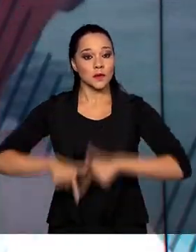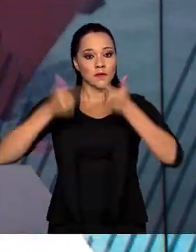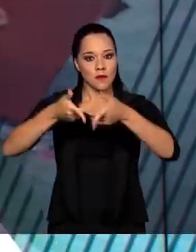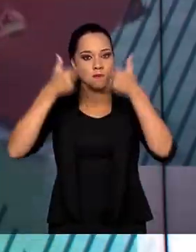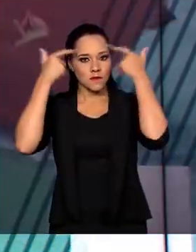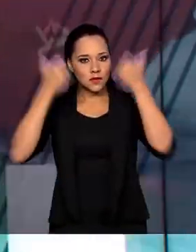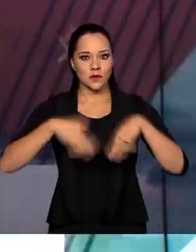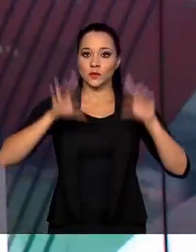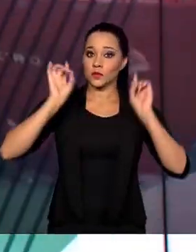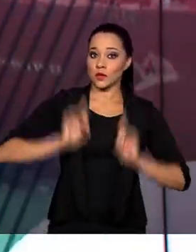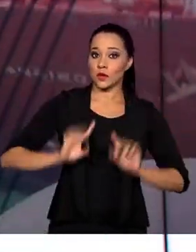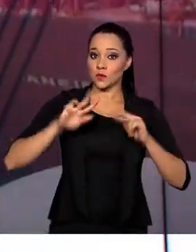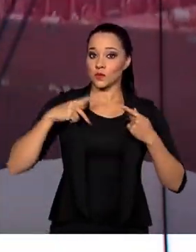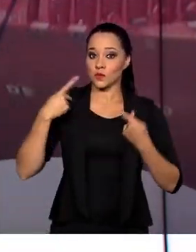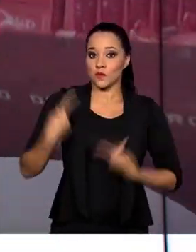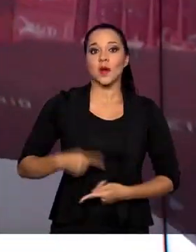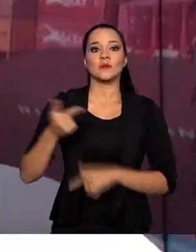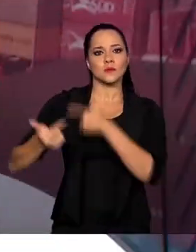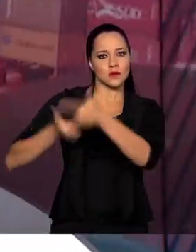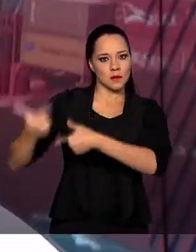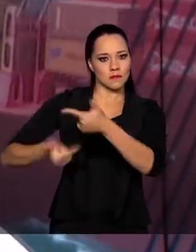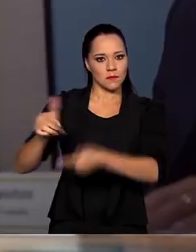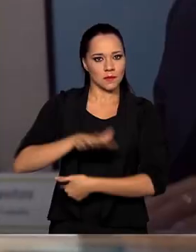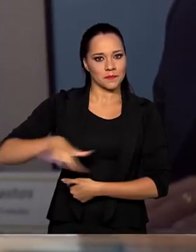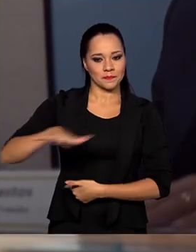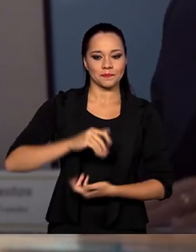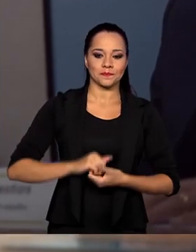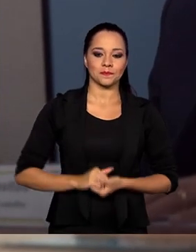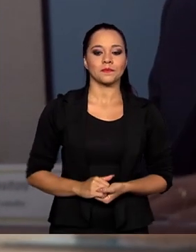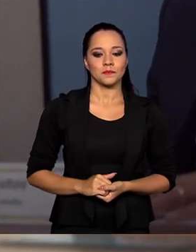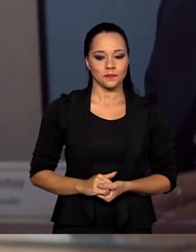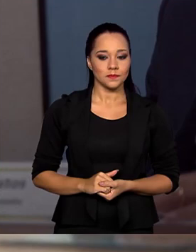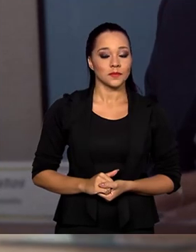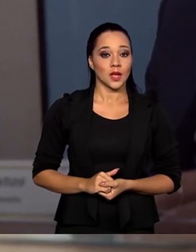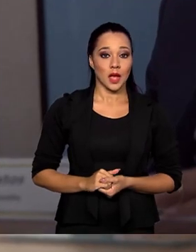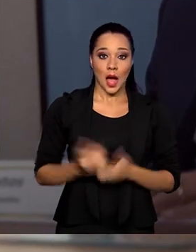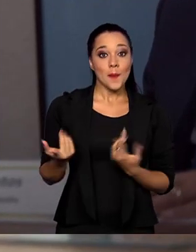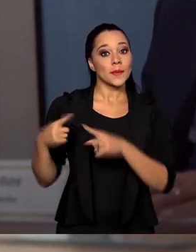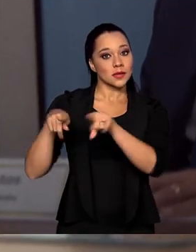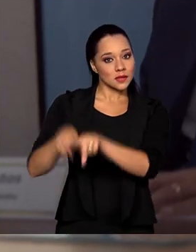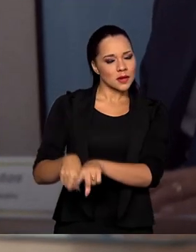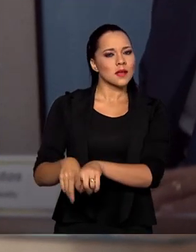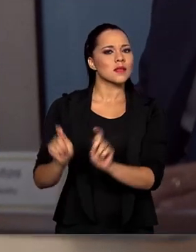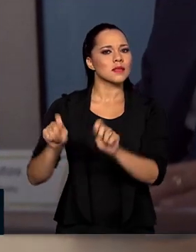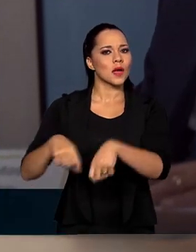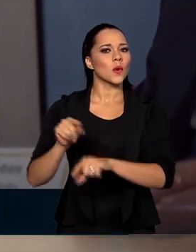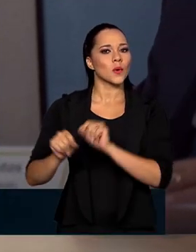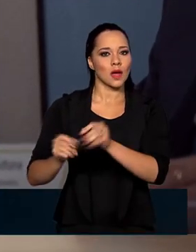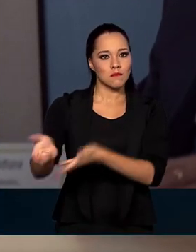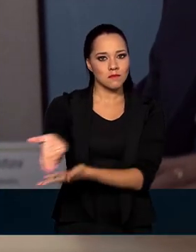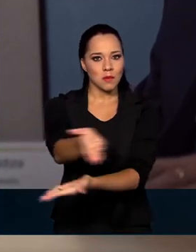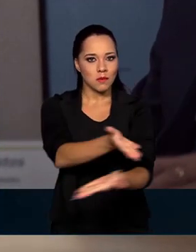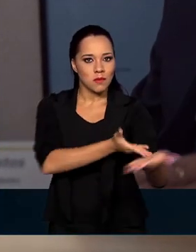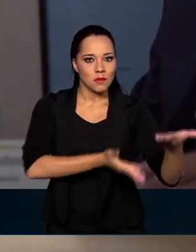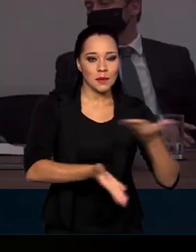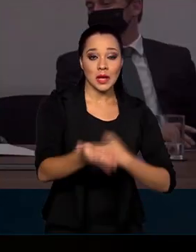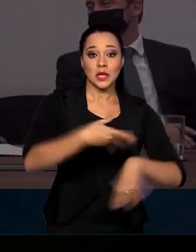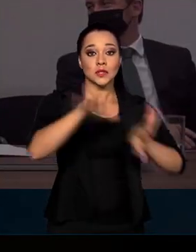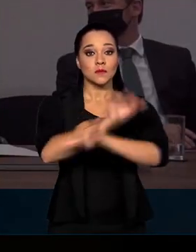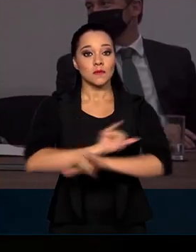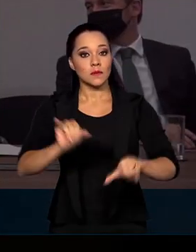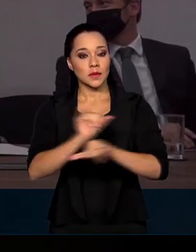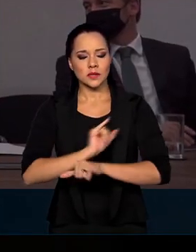violações de direitos humanos no trabalho. A parceria vai permitir o intercâmbio de informações